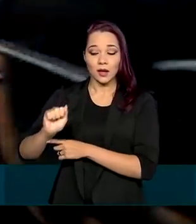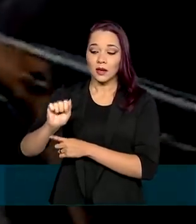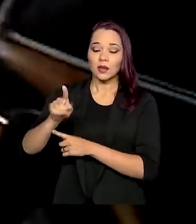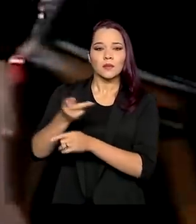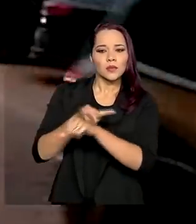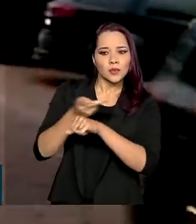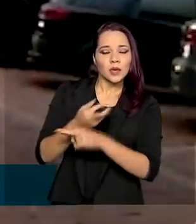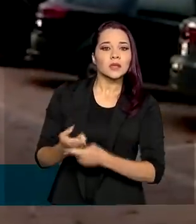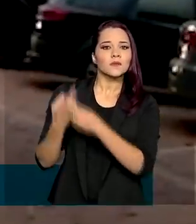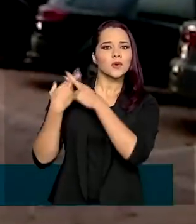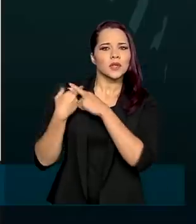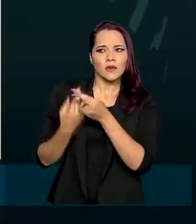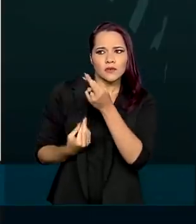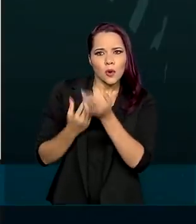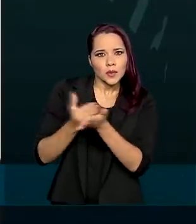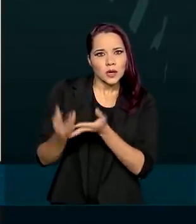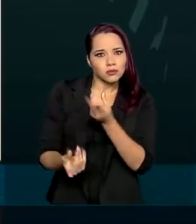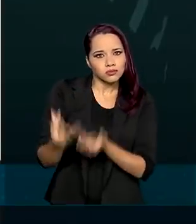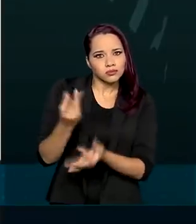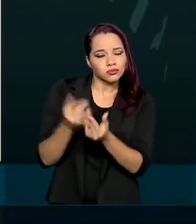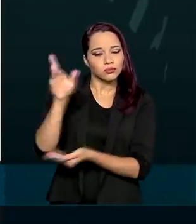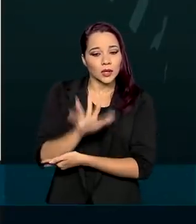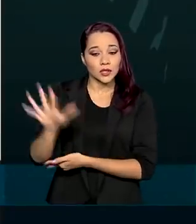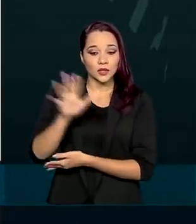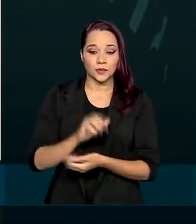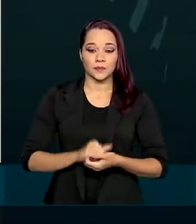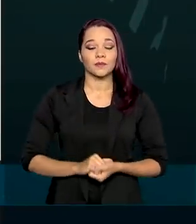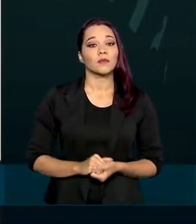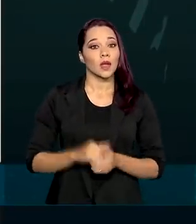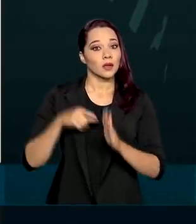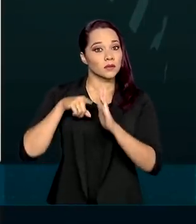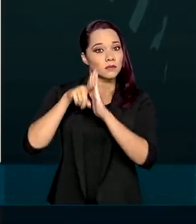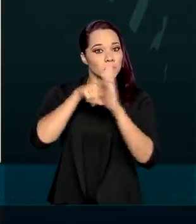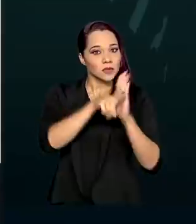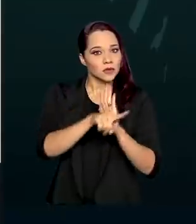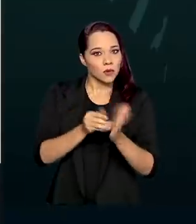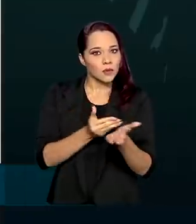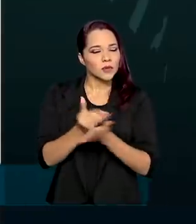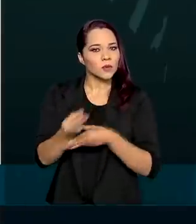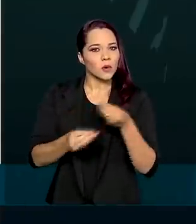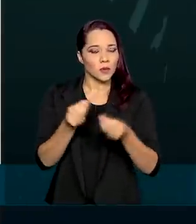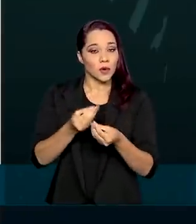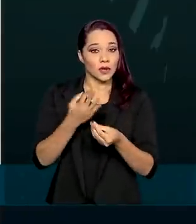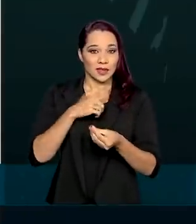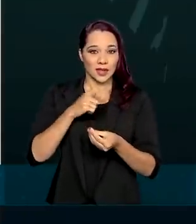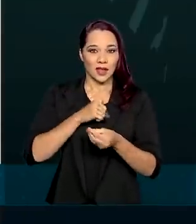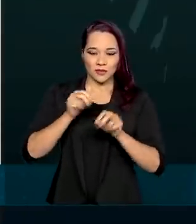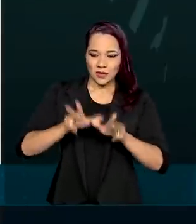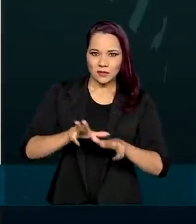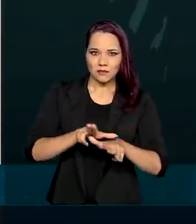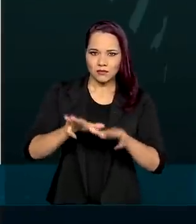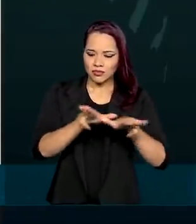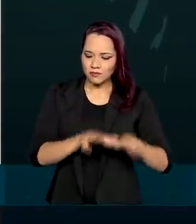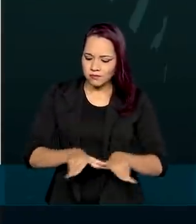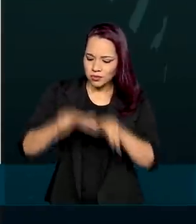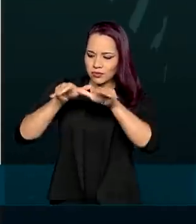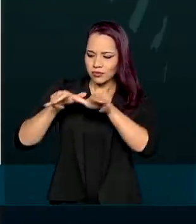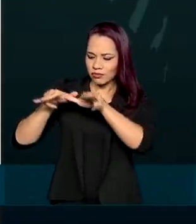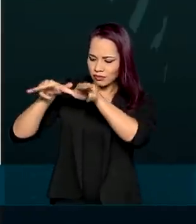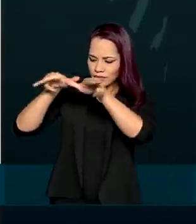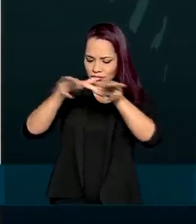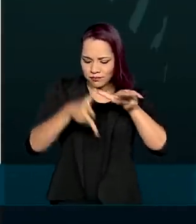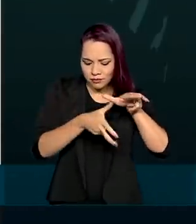pelas queimadas na região. A investigação ocorreu com o auxílio de satélites, de imagens de satélites,